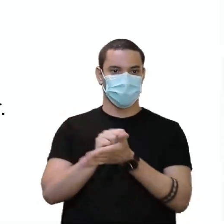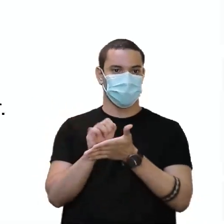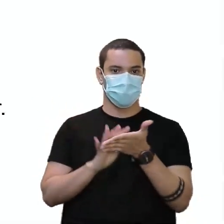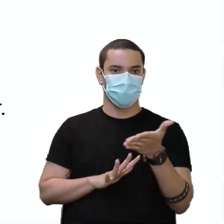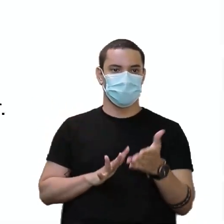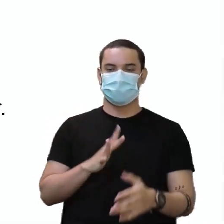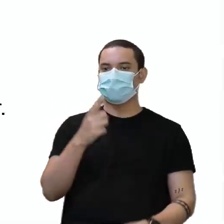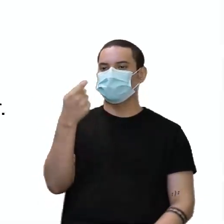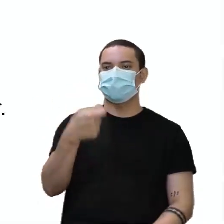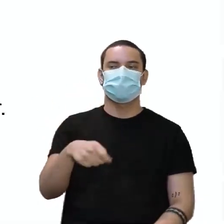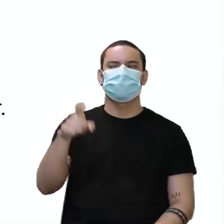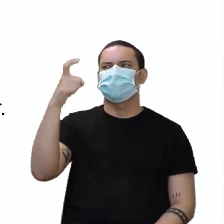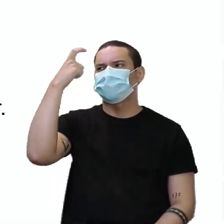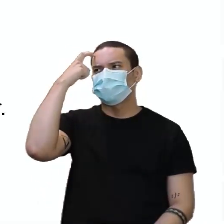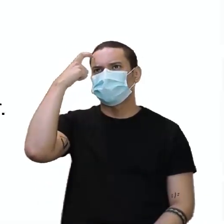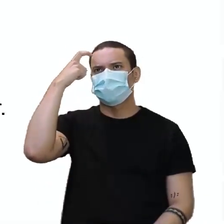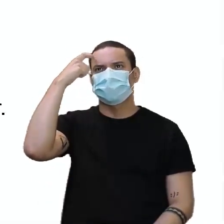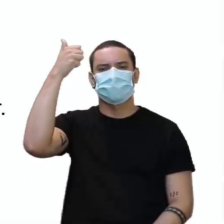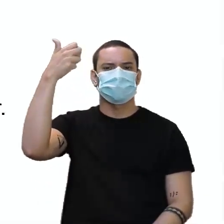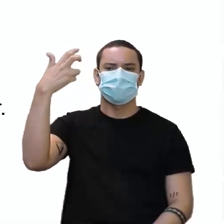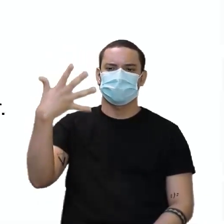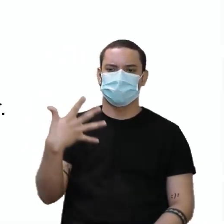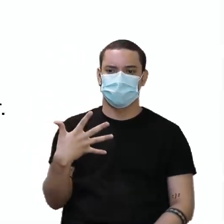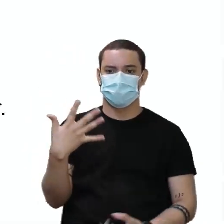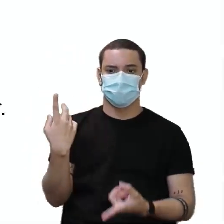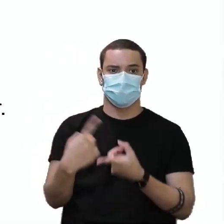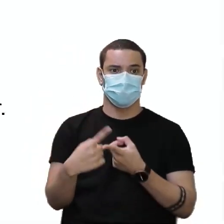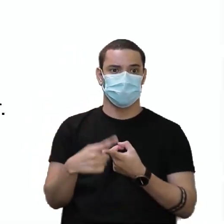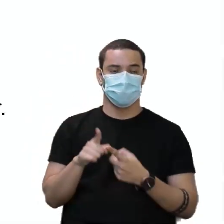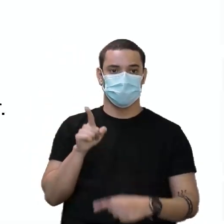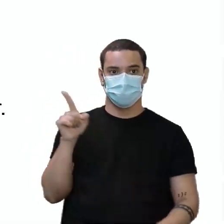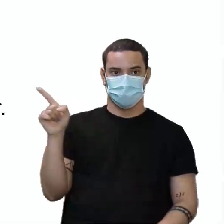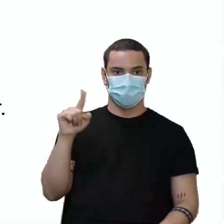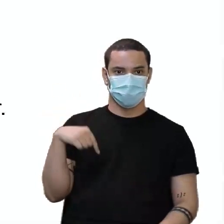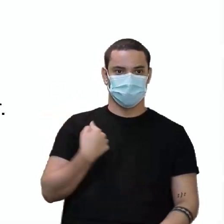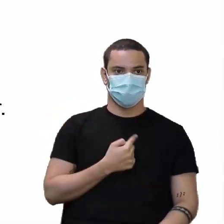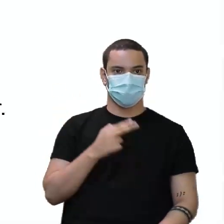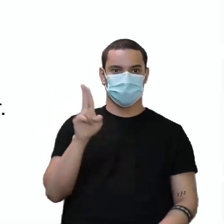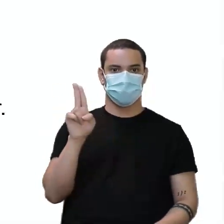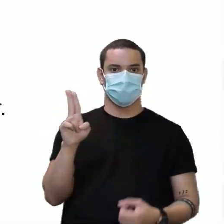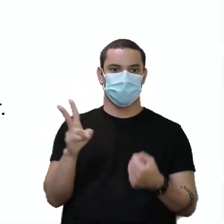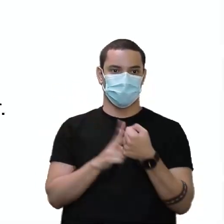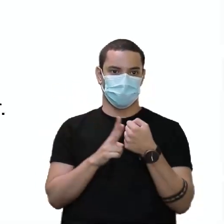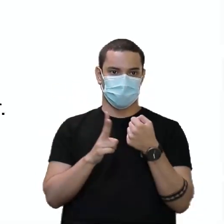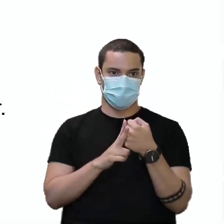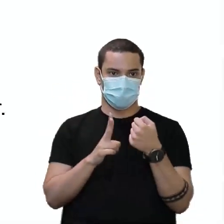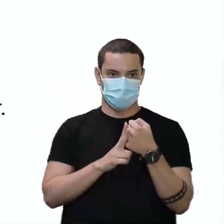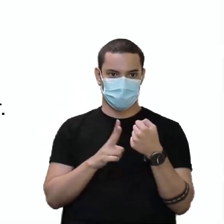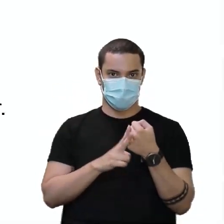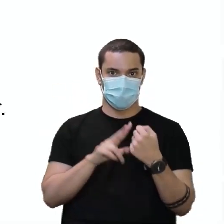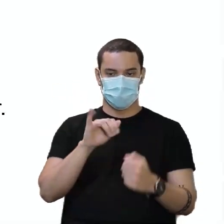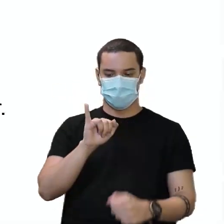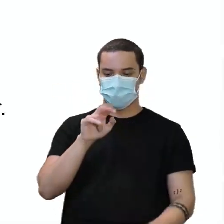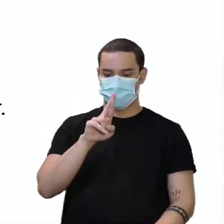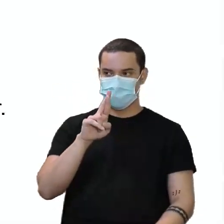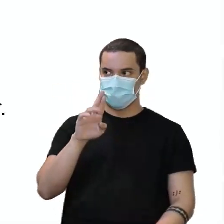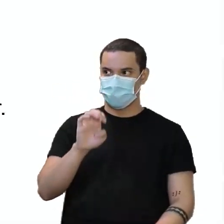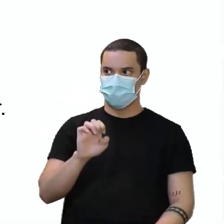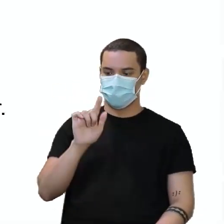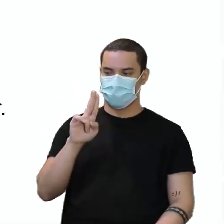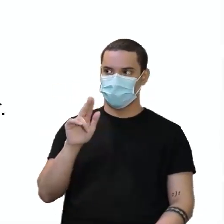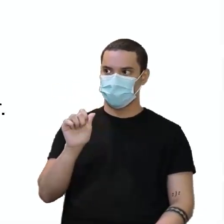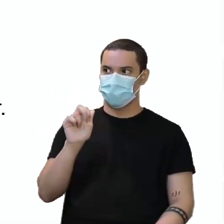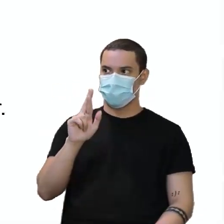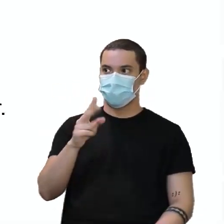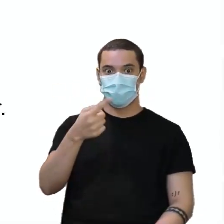Não é necessário pensar muito, porque veja bem, aqui trabalhamos com verbos irregulares. Alguns vocês já